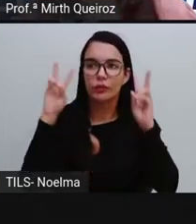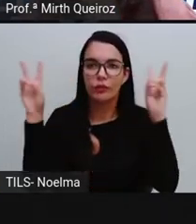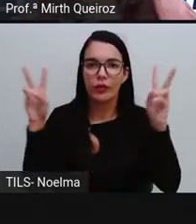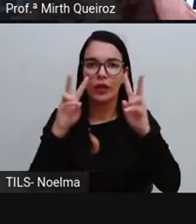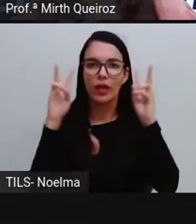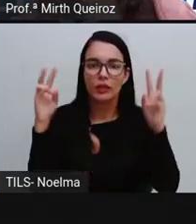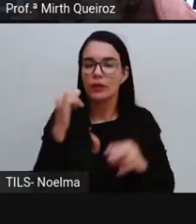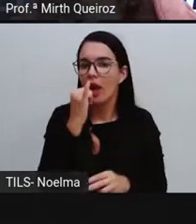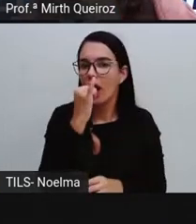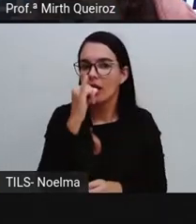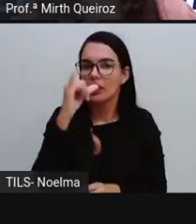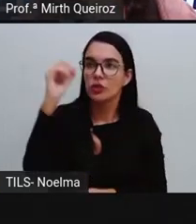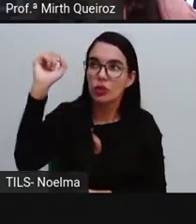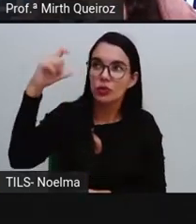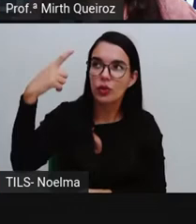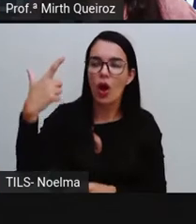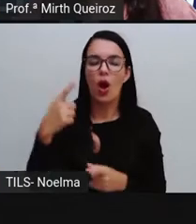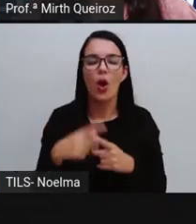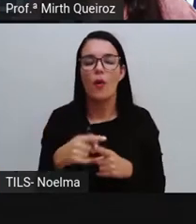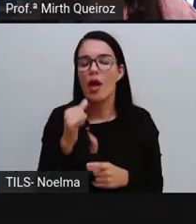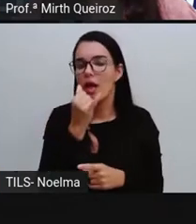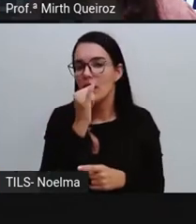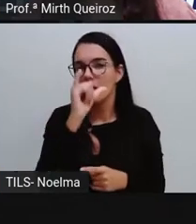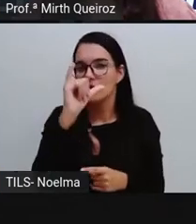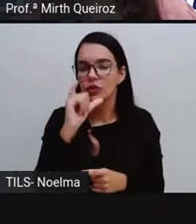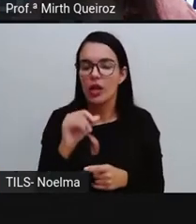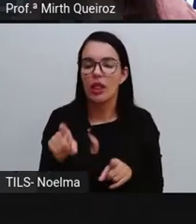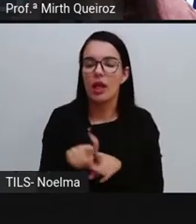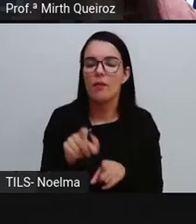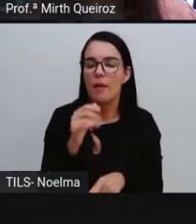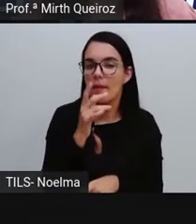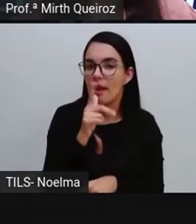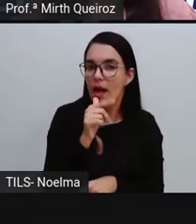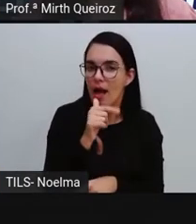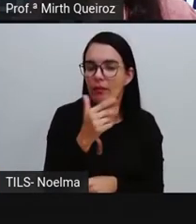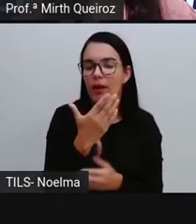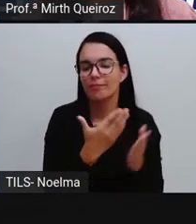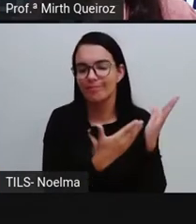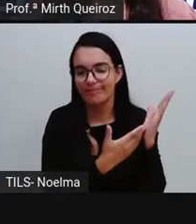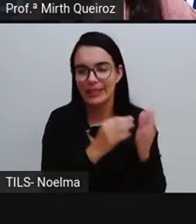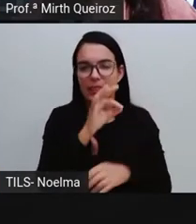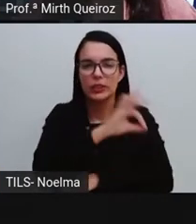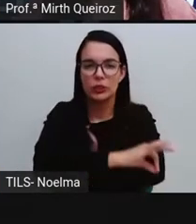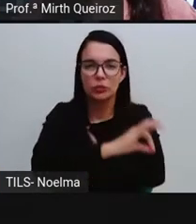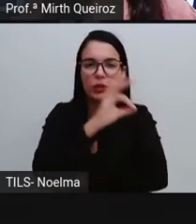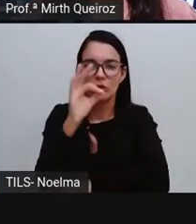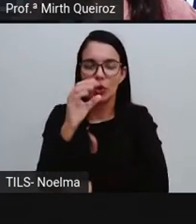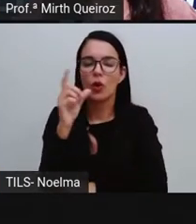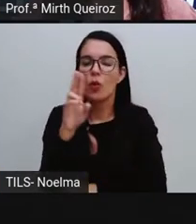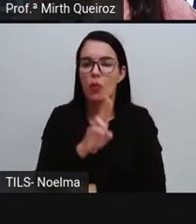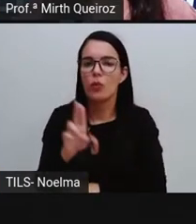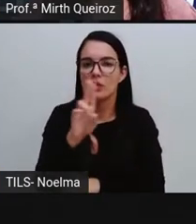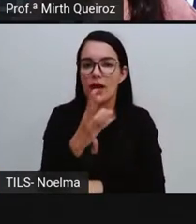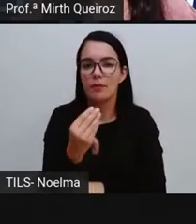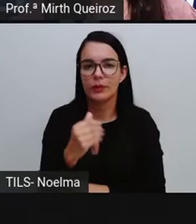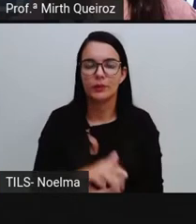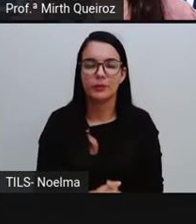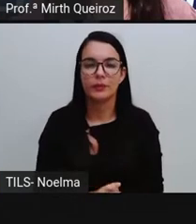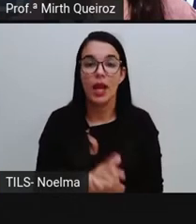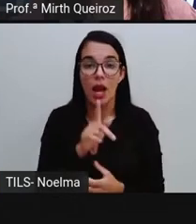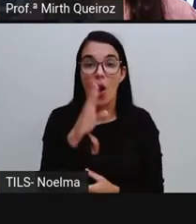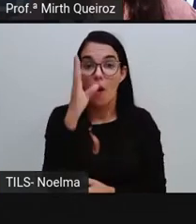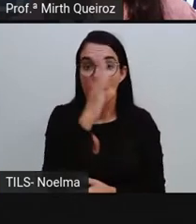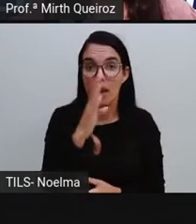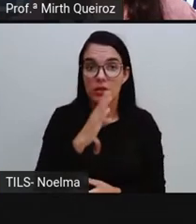que é produzida através das hidrelétricas, né? Ele ainda é muito consumido. O Brasil está entre